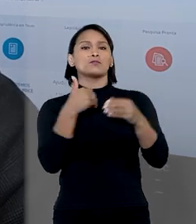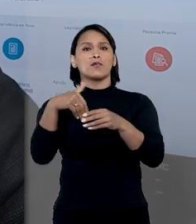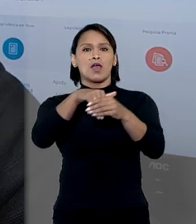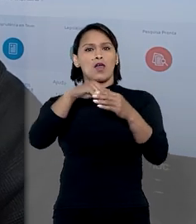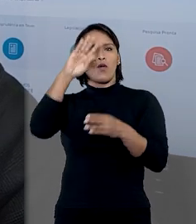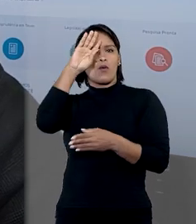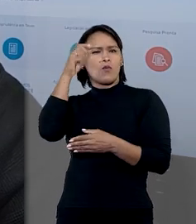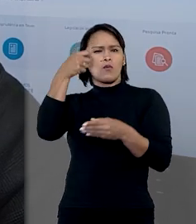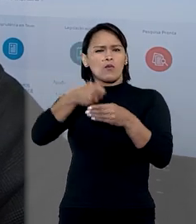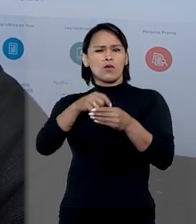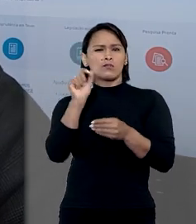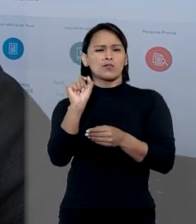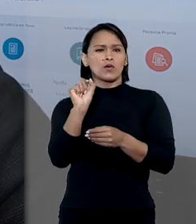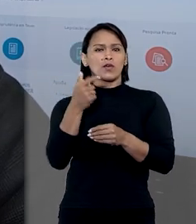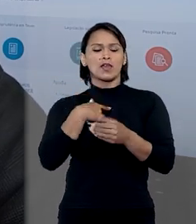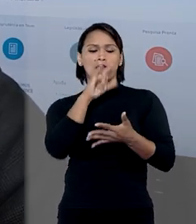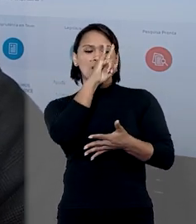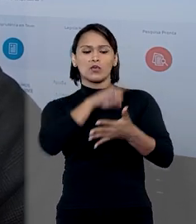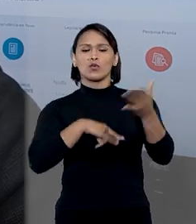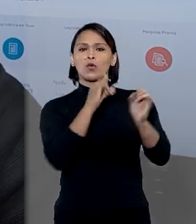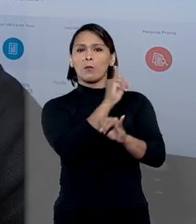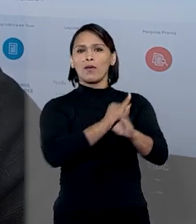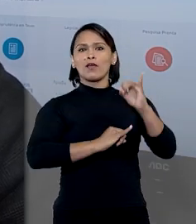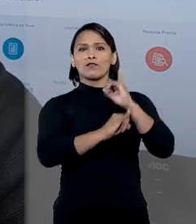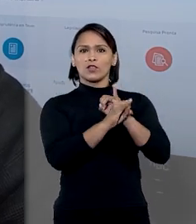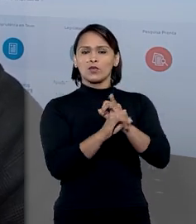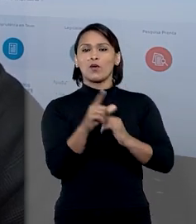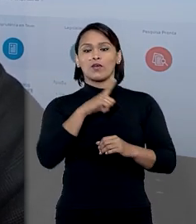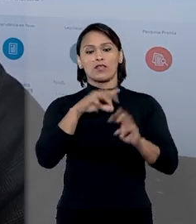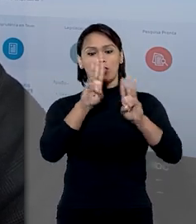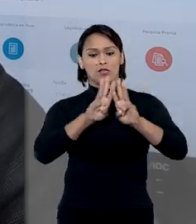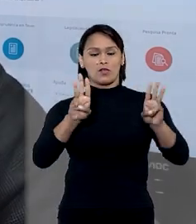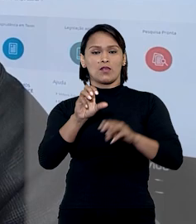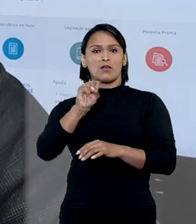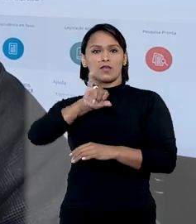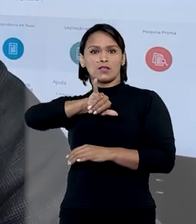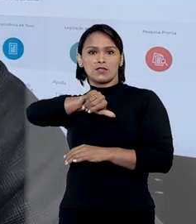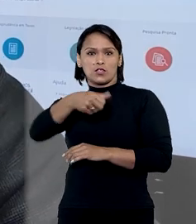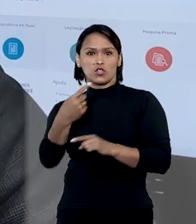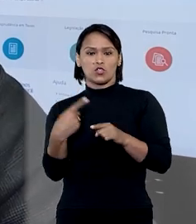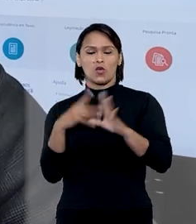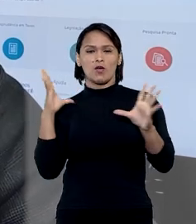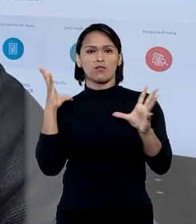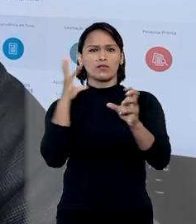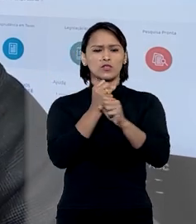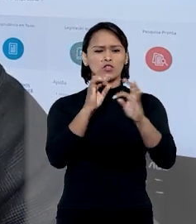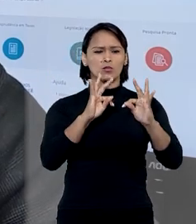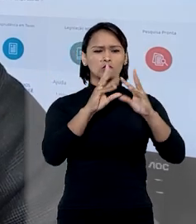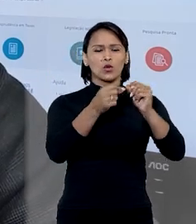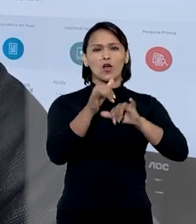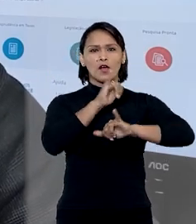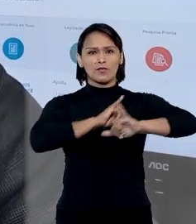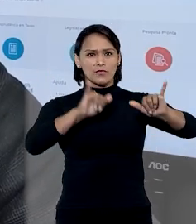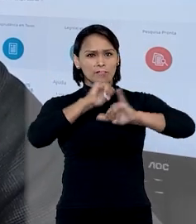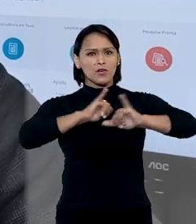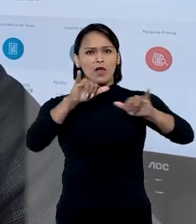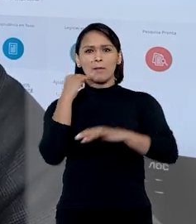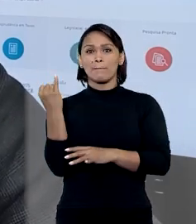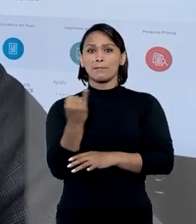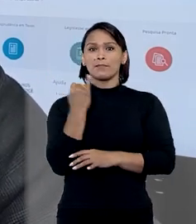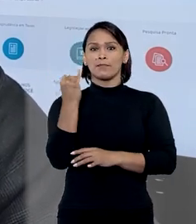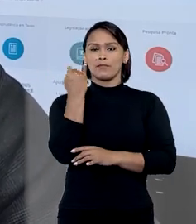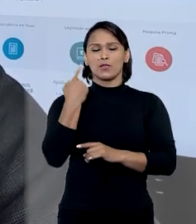acórdão. O espelho do acórdão é um documento virtual, disponível no site do STJ, que resume todas as informações mais